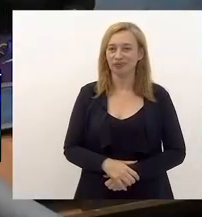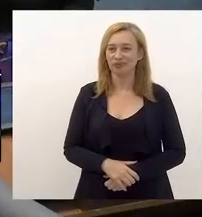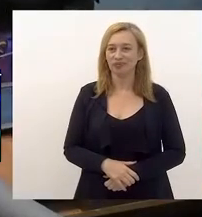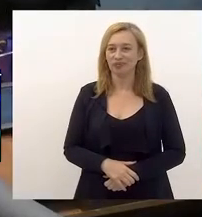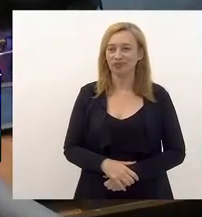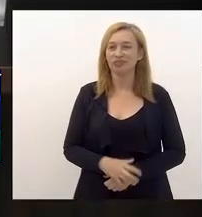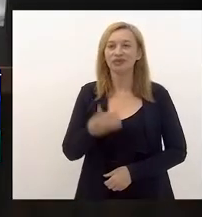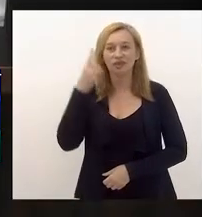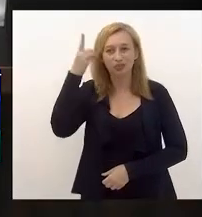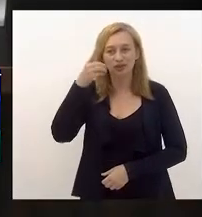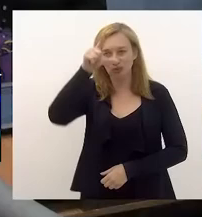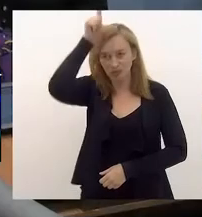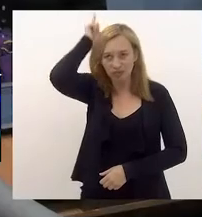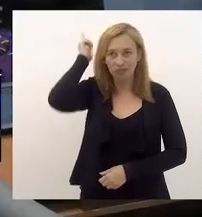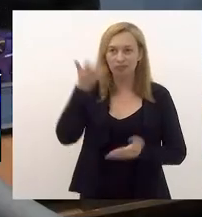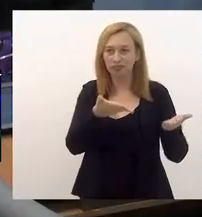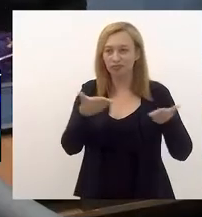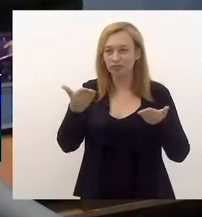Deputado Luiz, por favor.